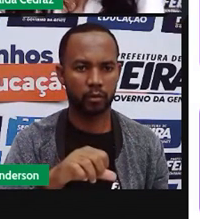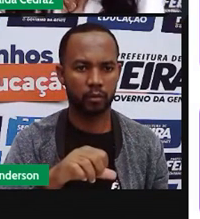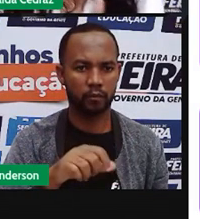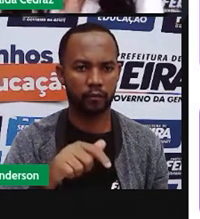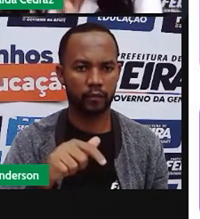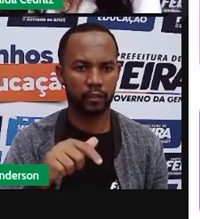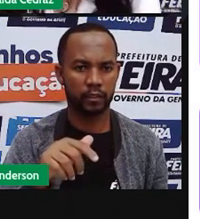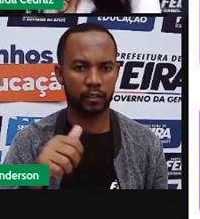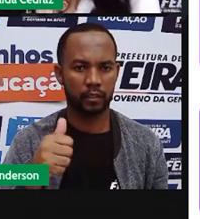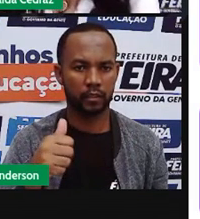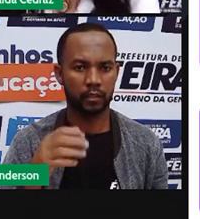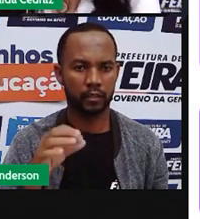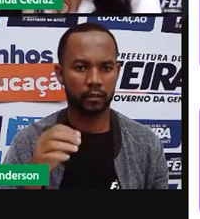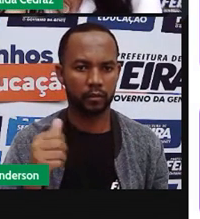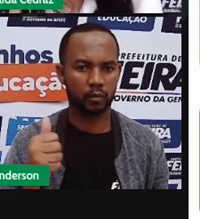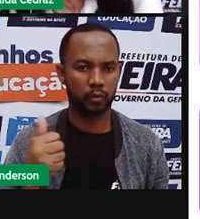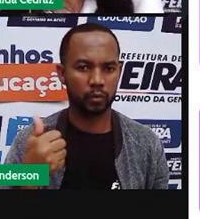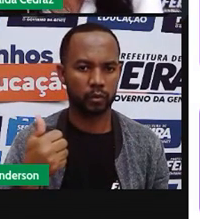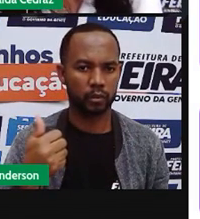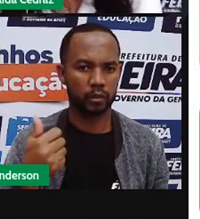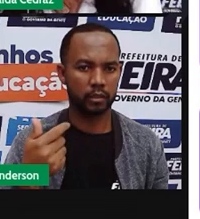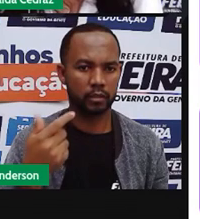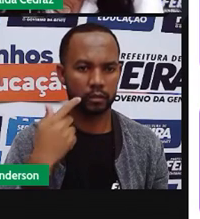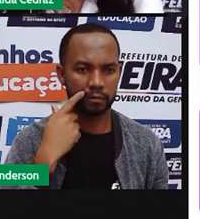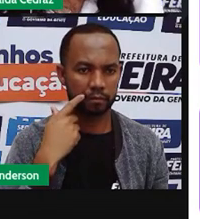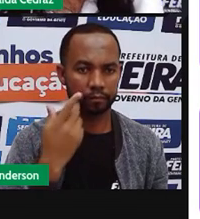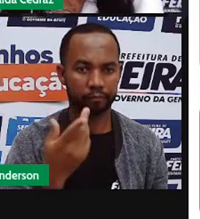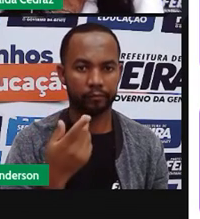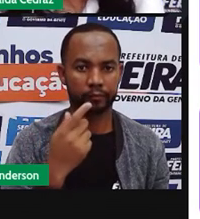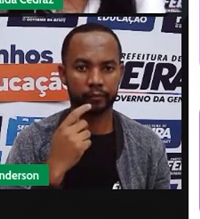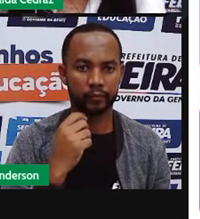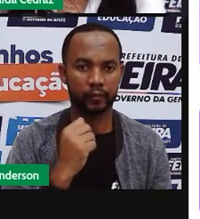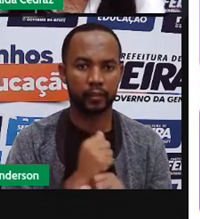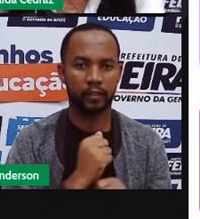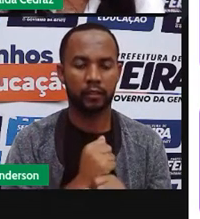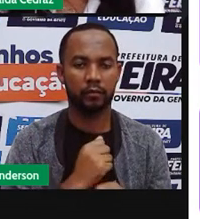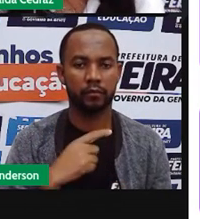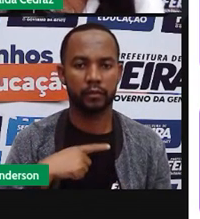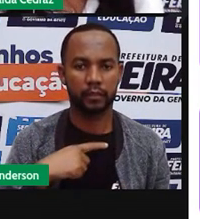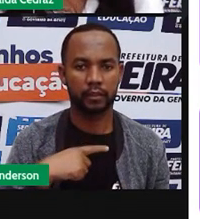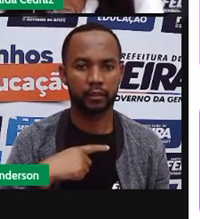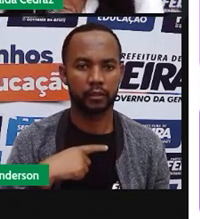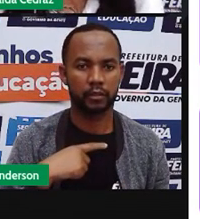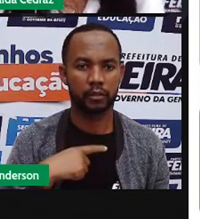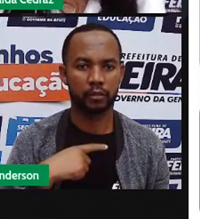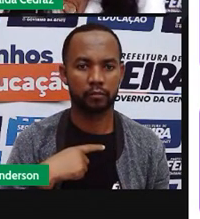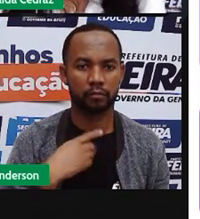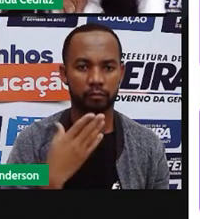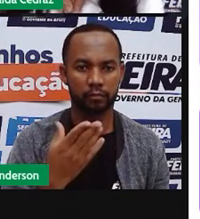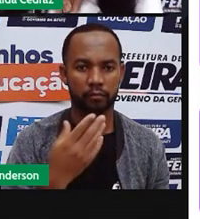nove dez onze doze o ano tem doze meses